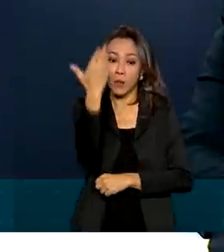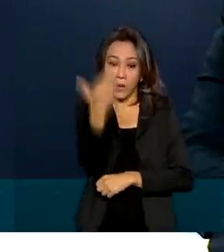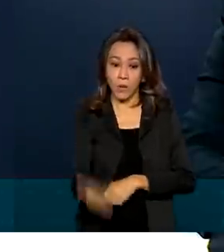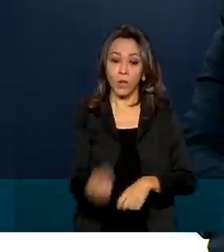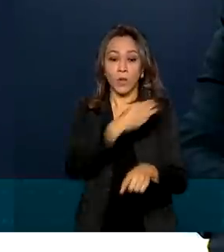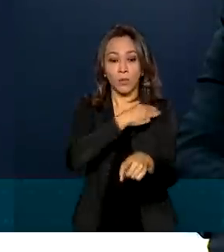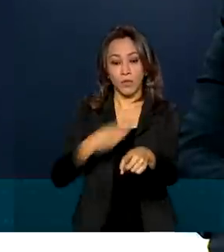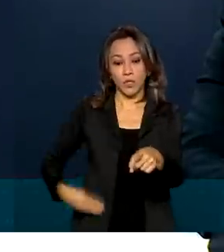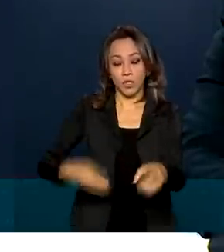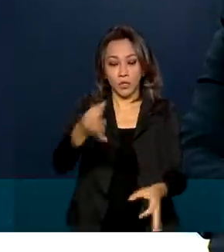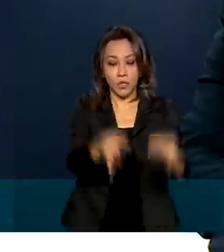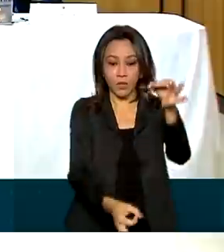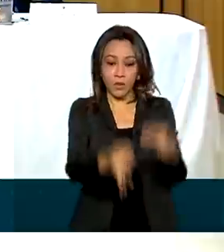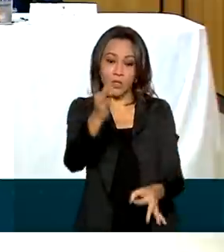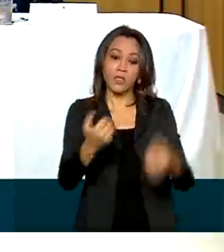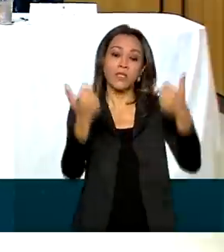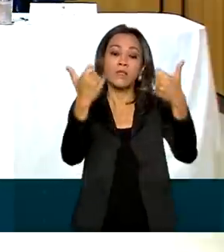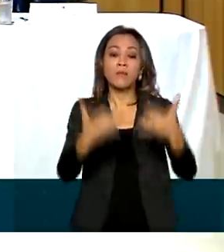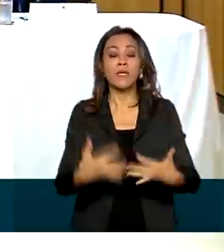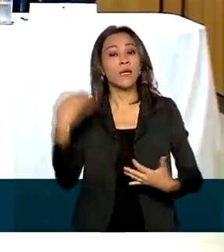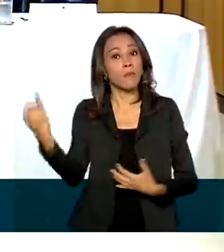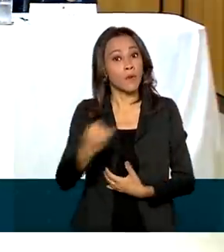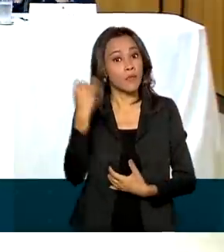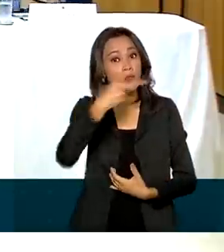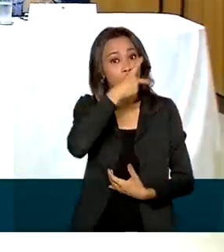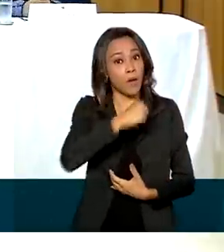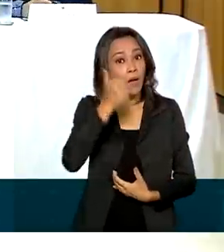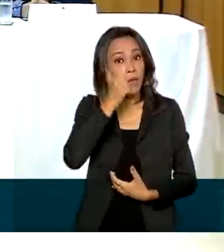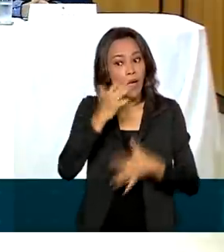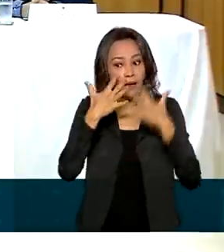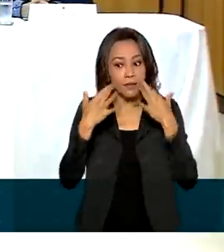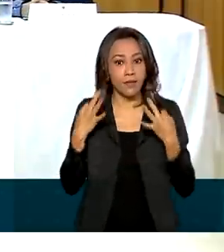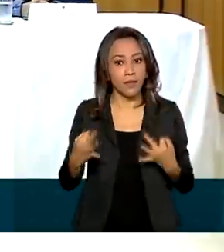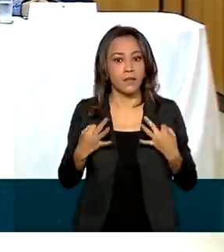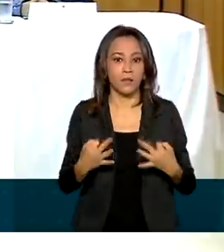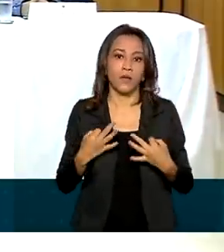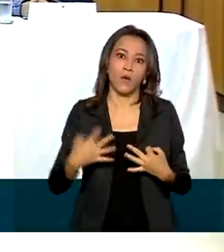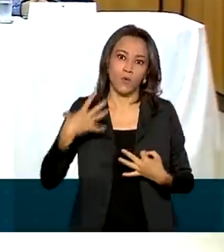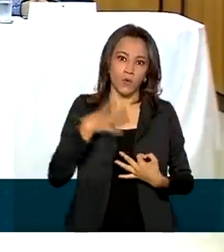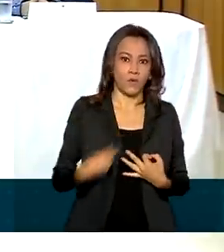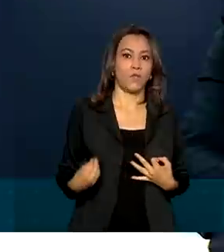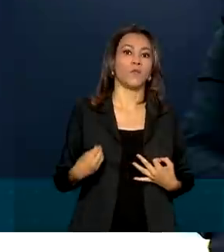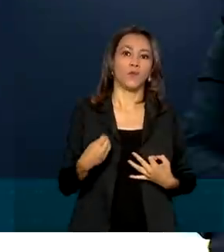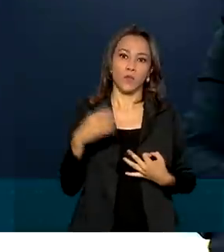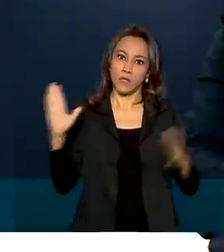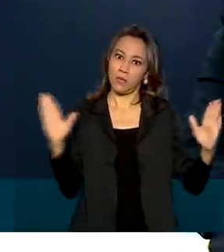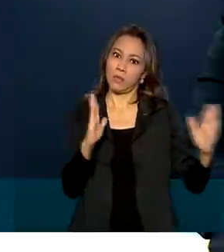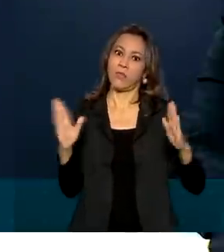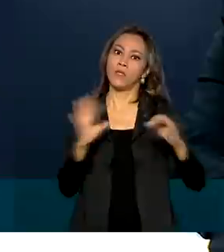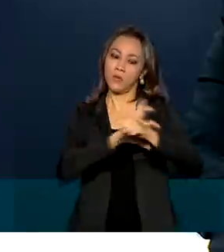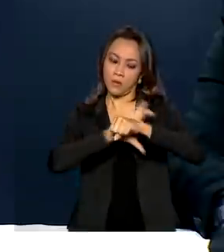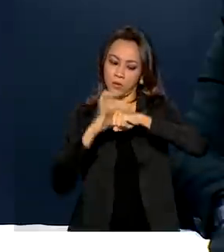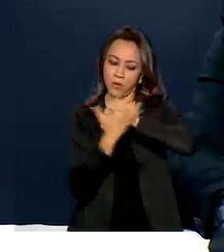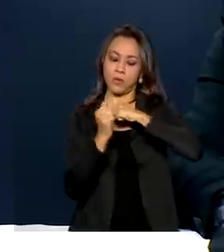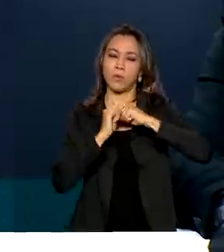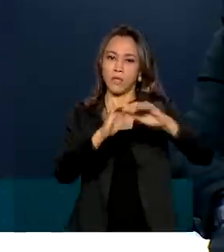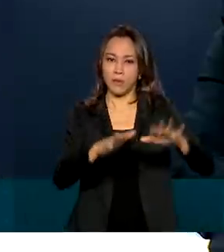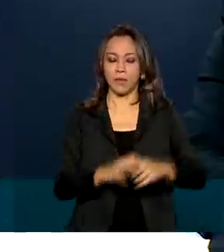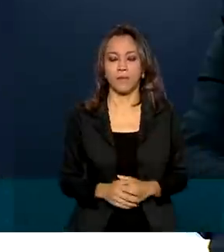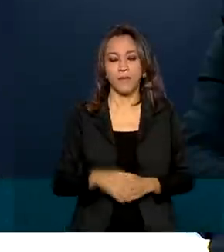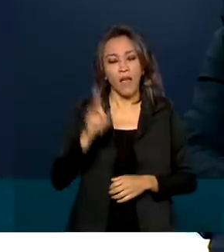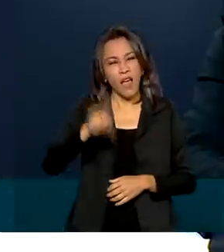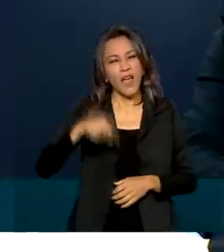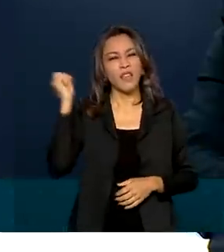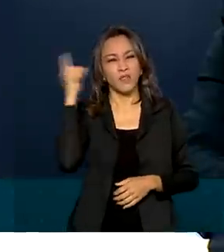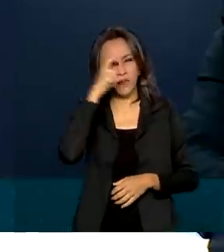destaca a importância dos pais ficarem atentos aos filhos neste momento de pandemia. São crimes muito difíceis de